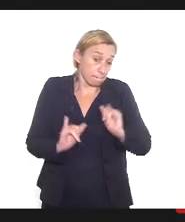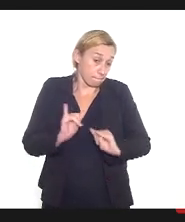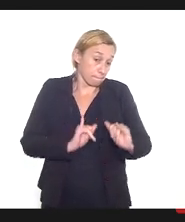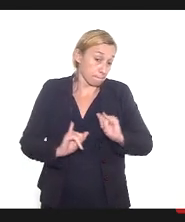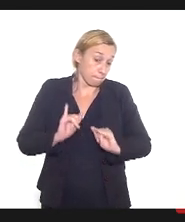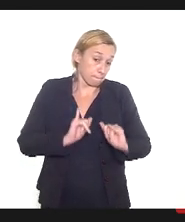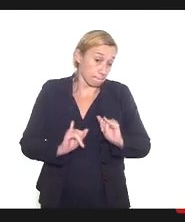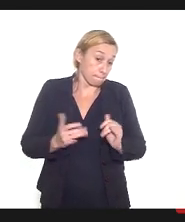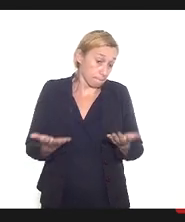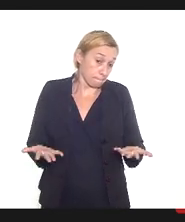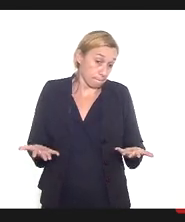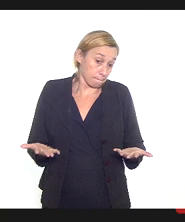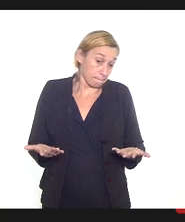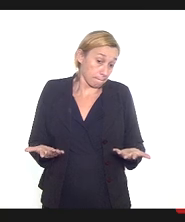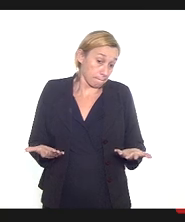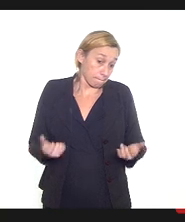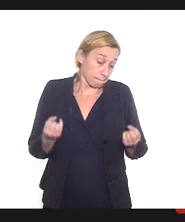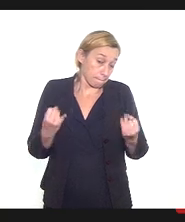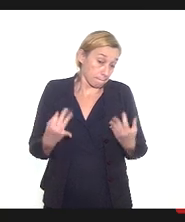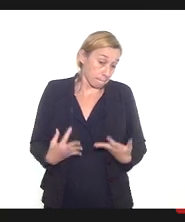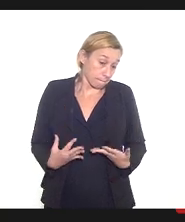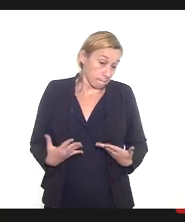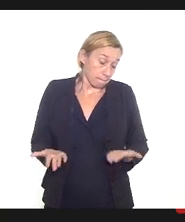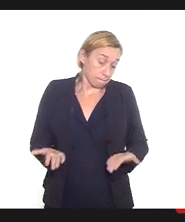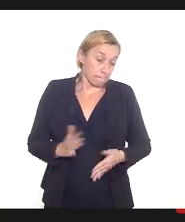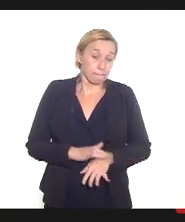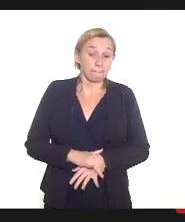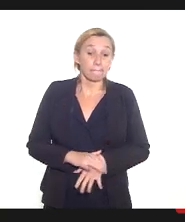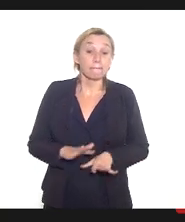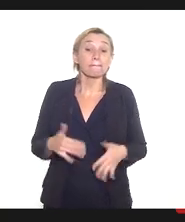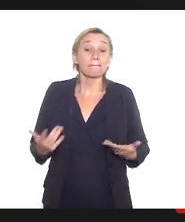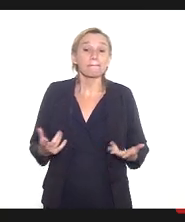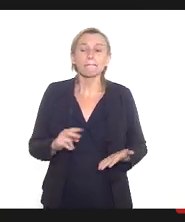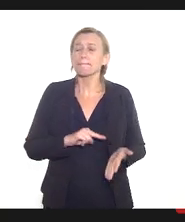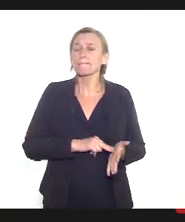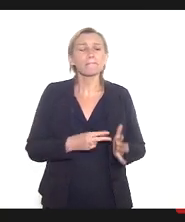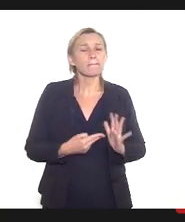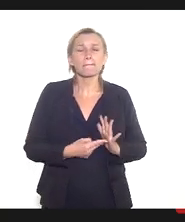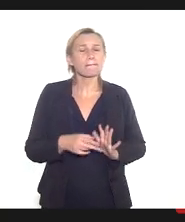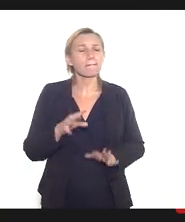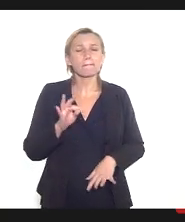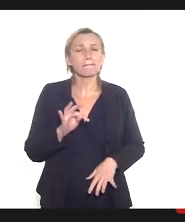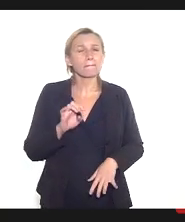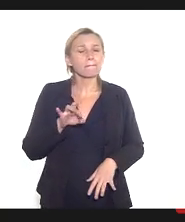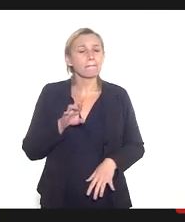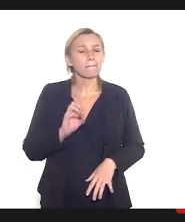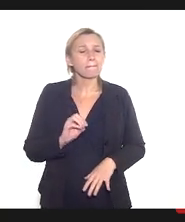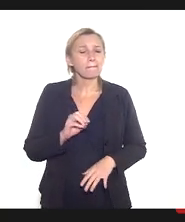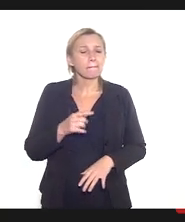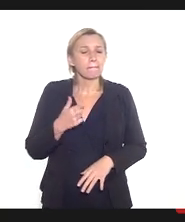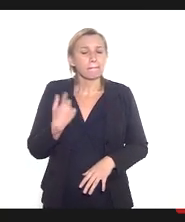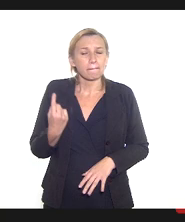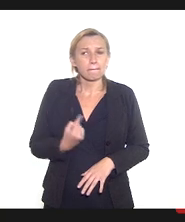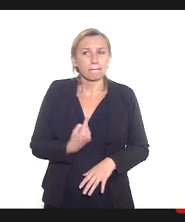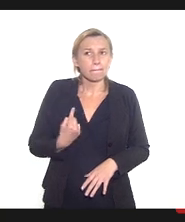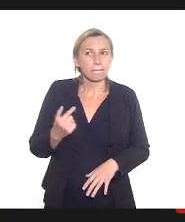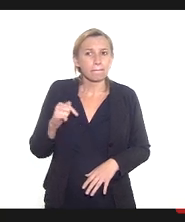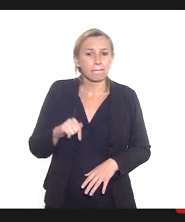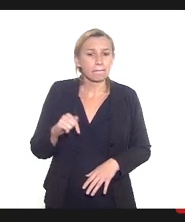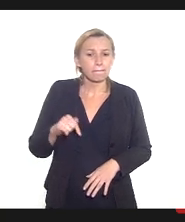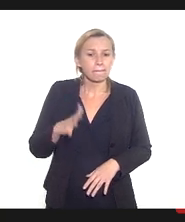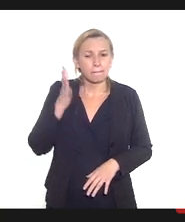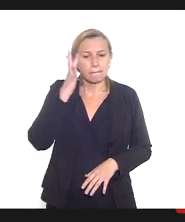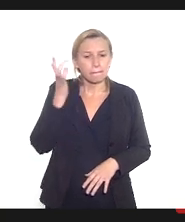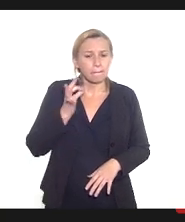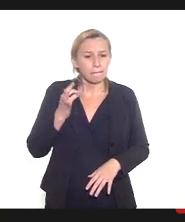de esclarecida então assim o que que significa esse termo porque pra gente aqui não